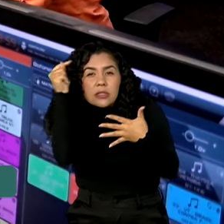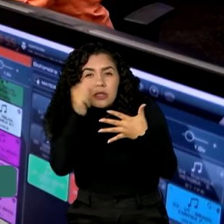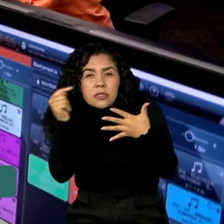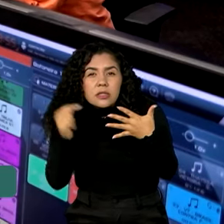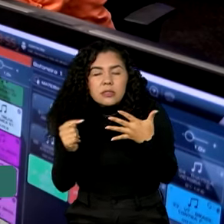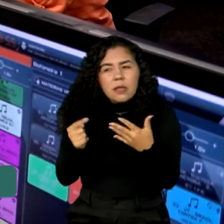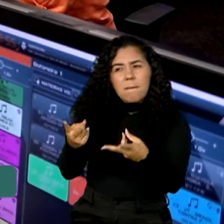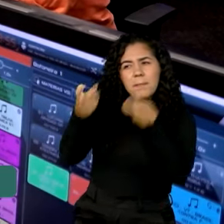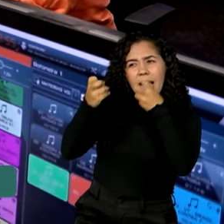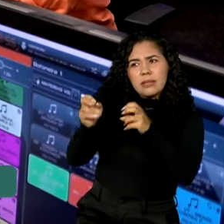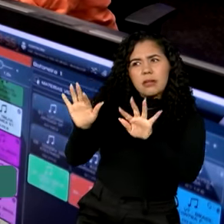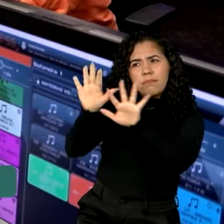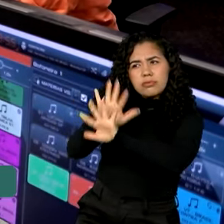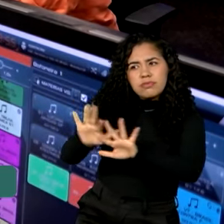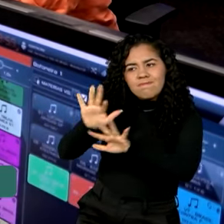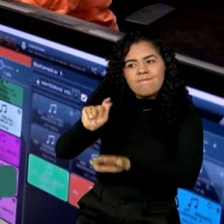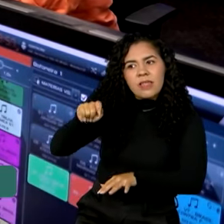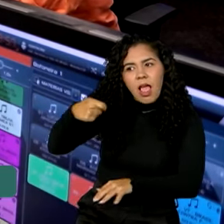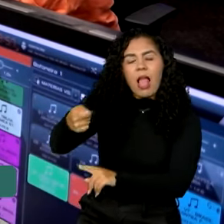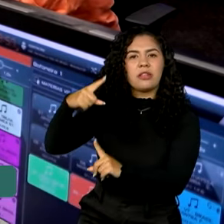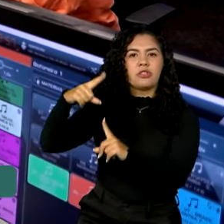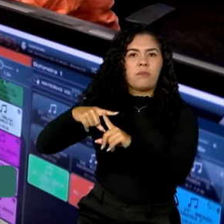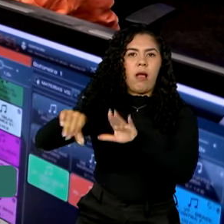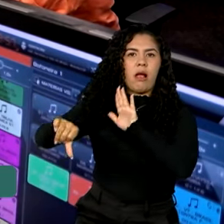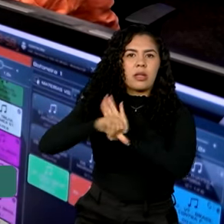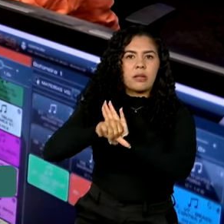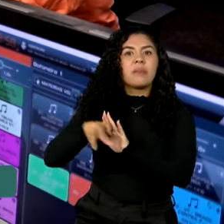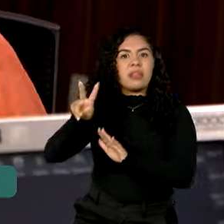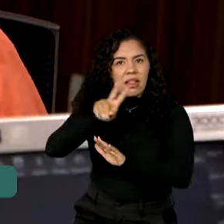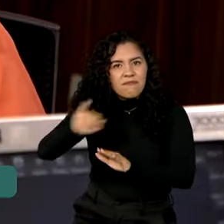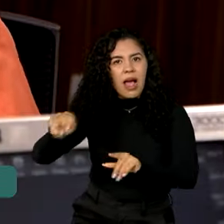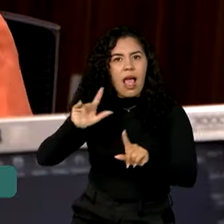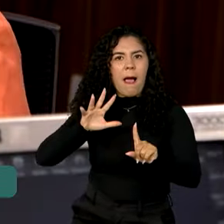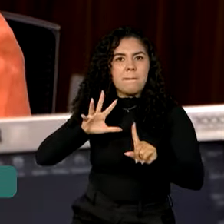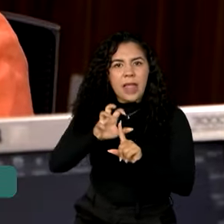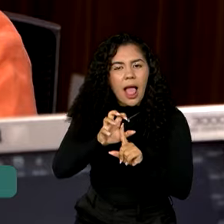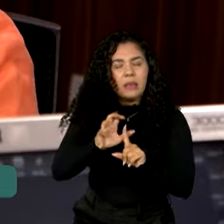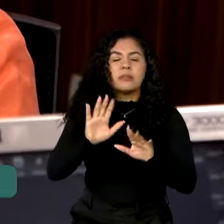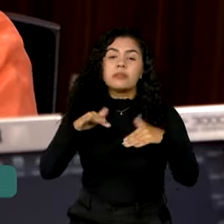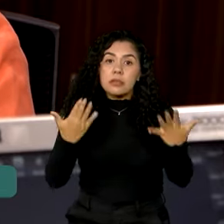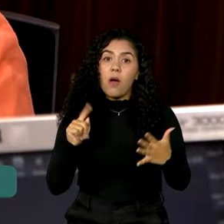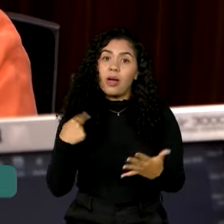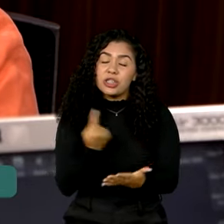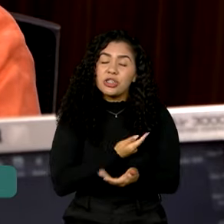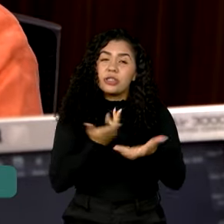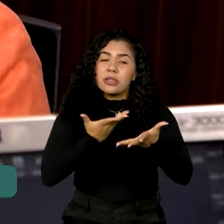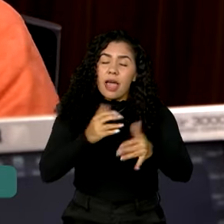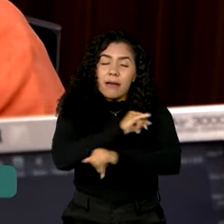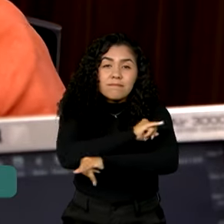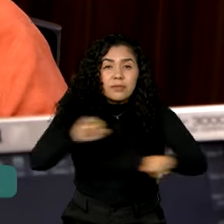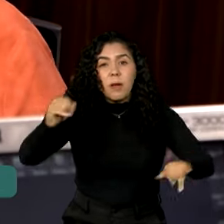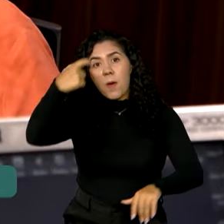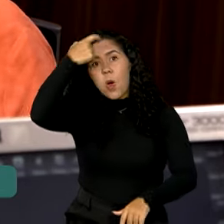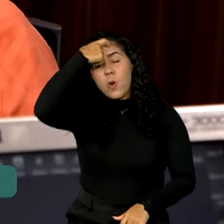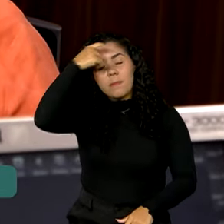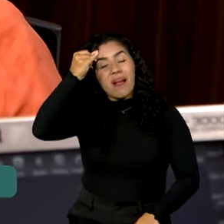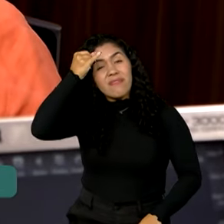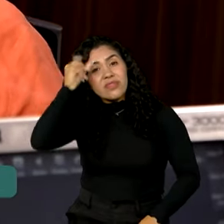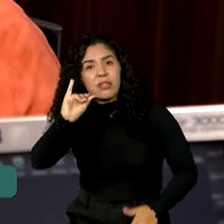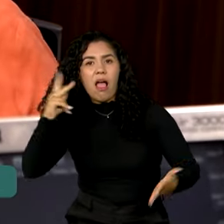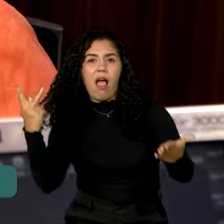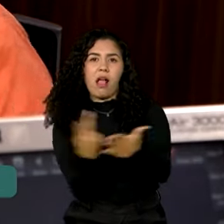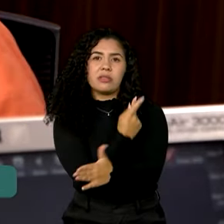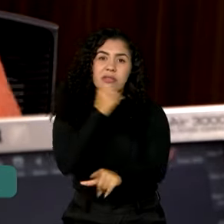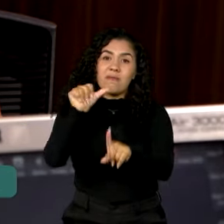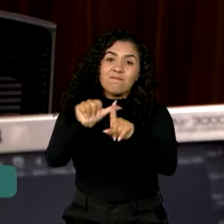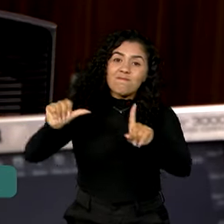sinônimos de que ele, de fato, vai concretizar a ameaça. Nós queremos que não chegue ao feminicídio. Nós precisamos trabalhar